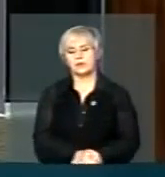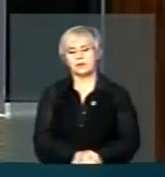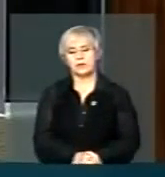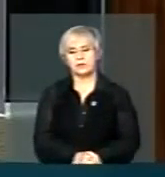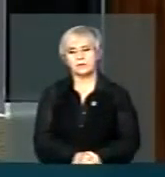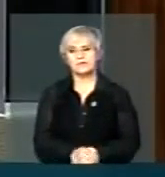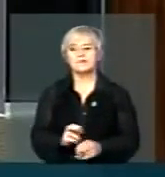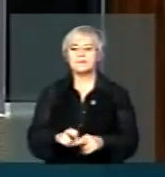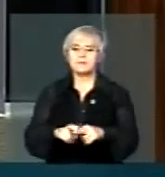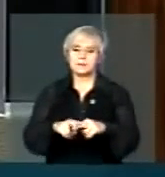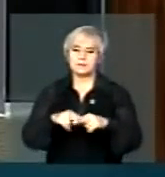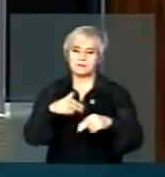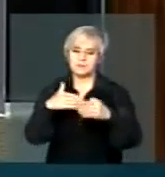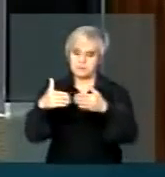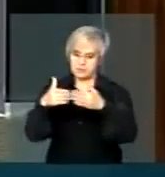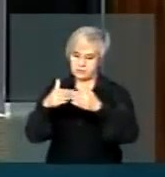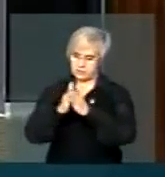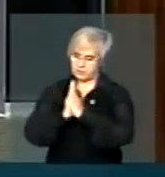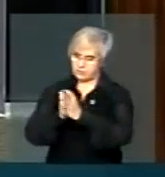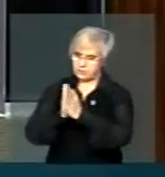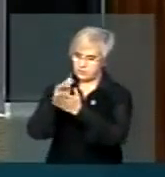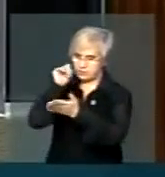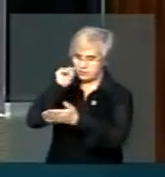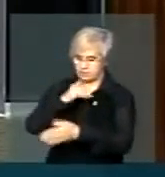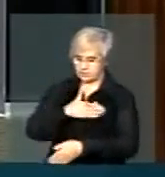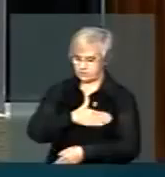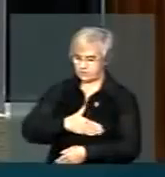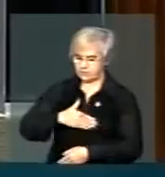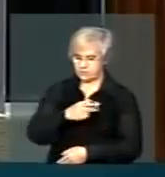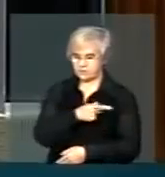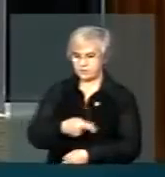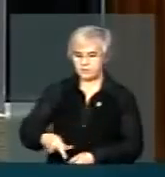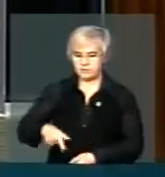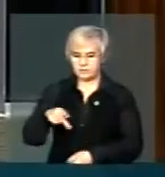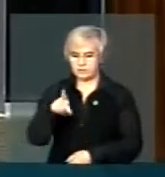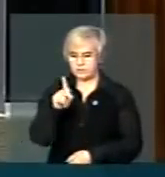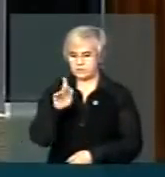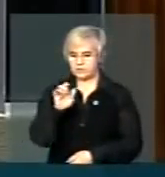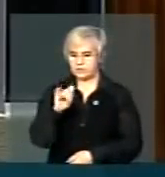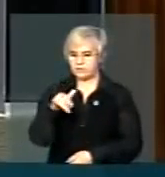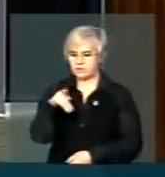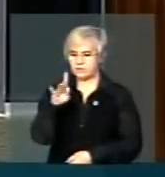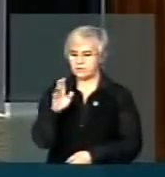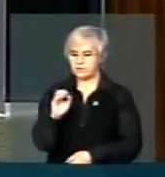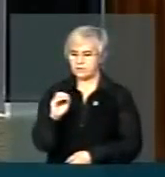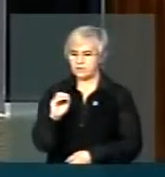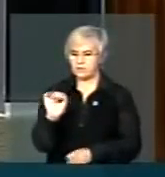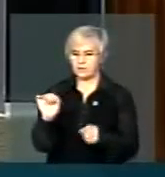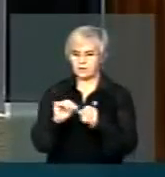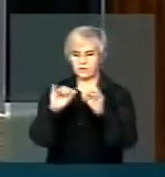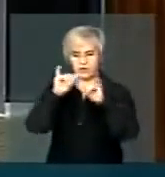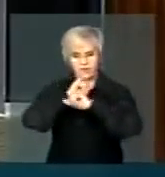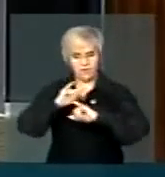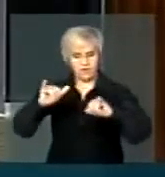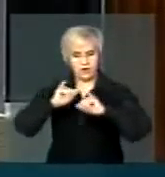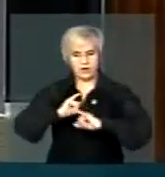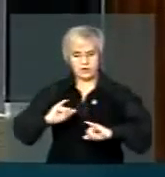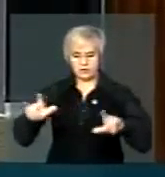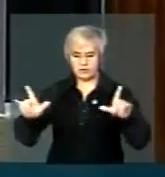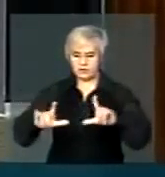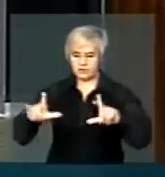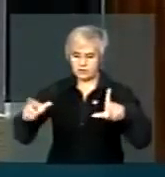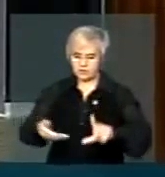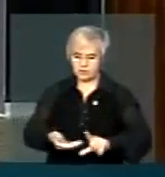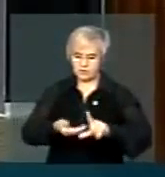Por isso eu vou pedir à minha querida Presidente Keiko que faça a divulgação na TV